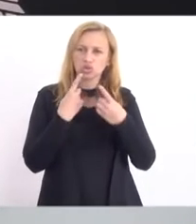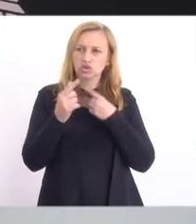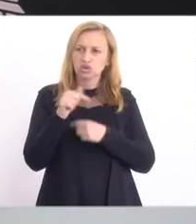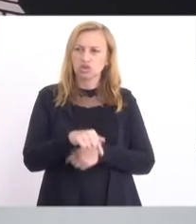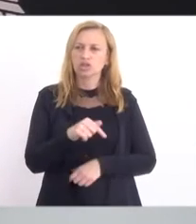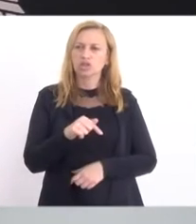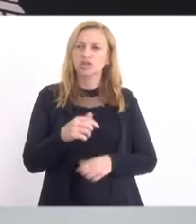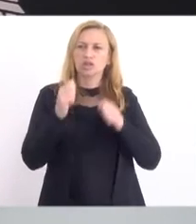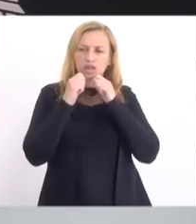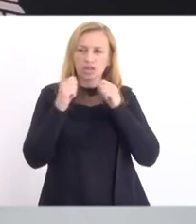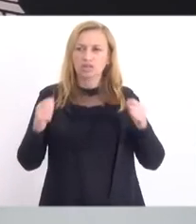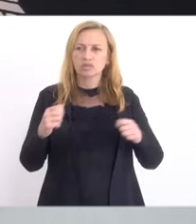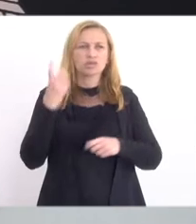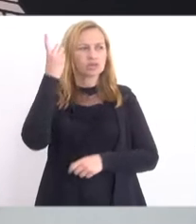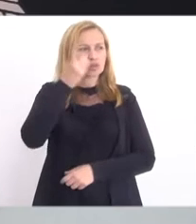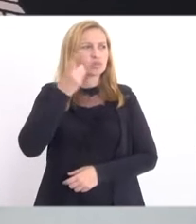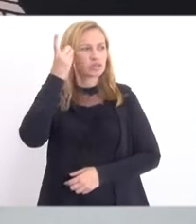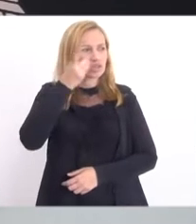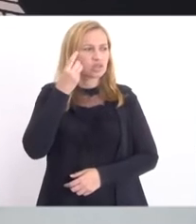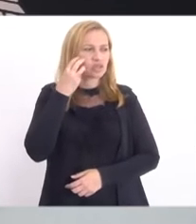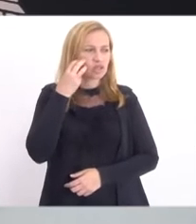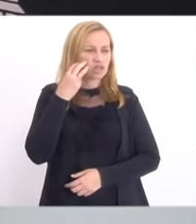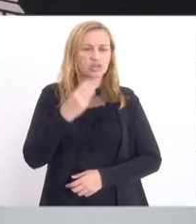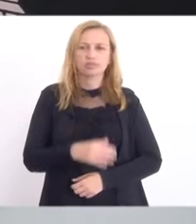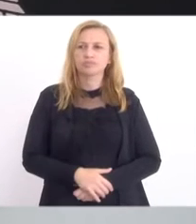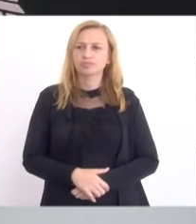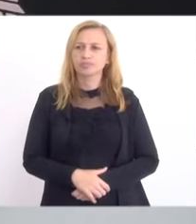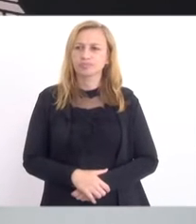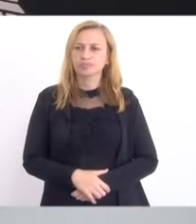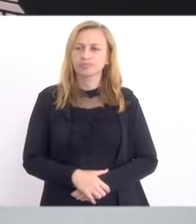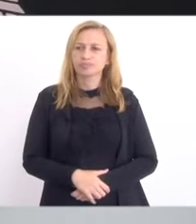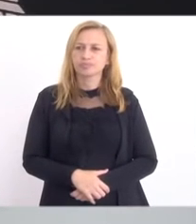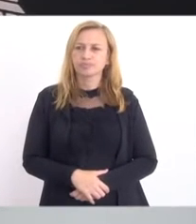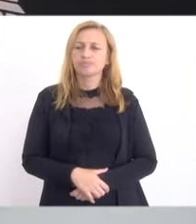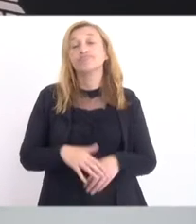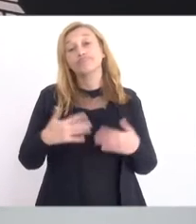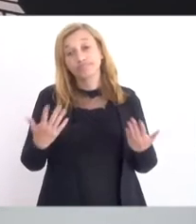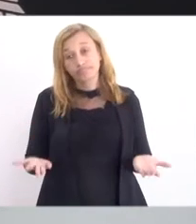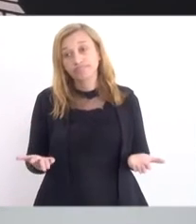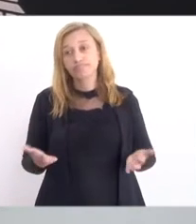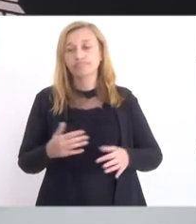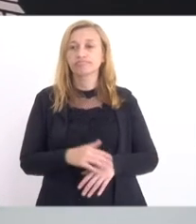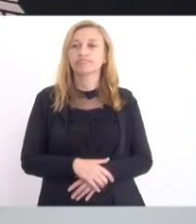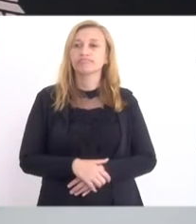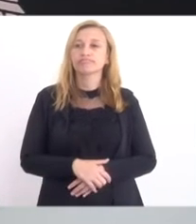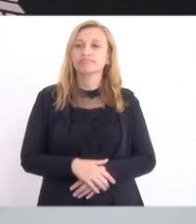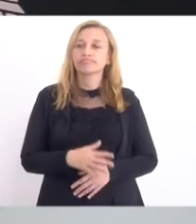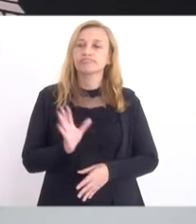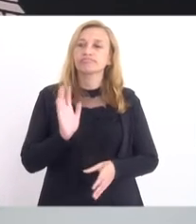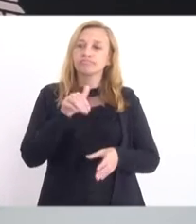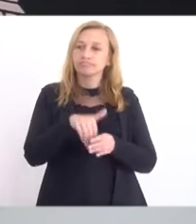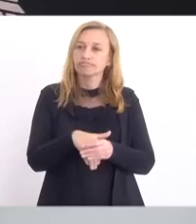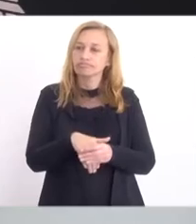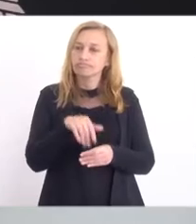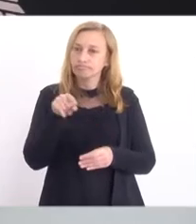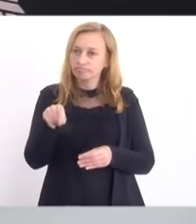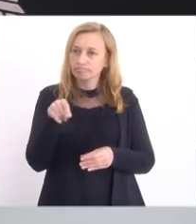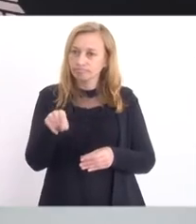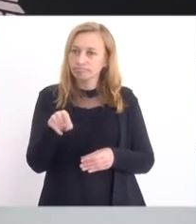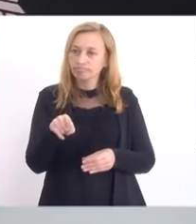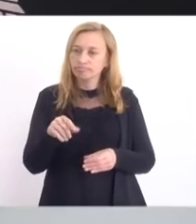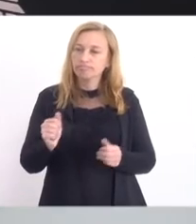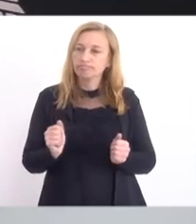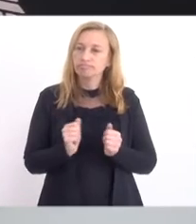pela assessoria do deputado Valdeck Carneiro. Então, o meu voto aqui, divergindo da